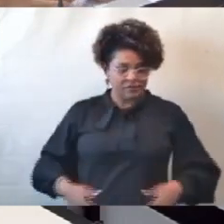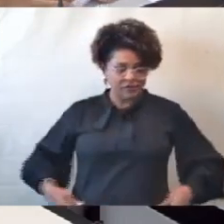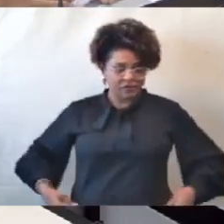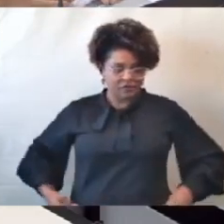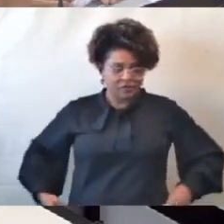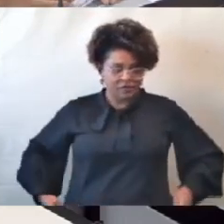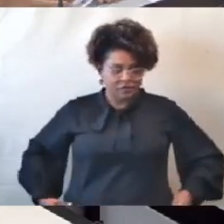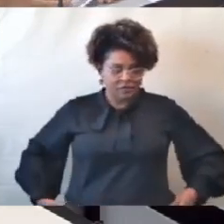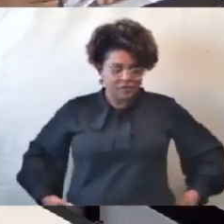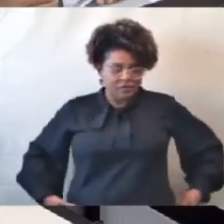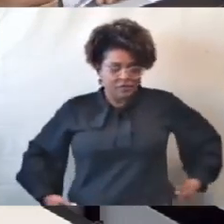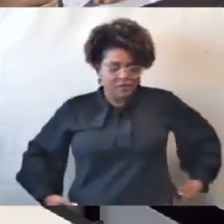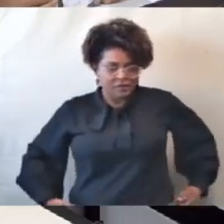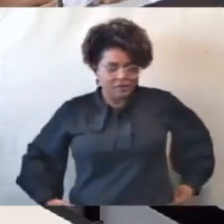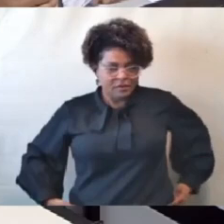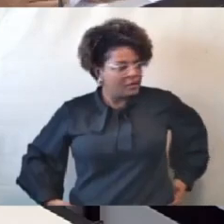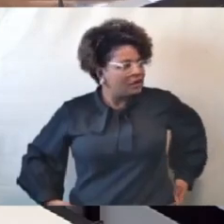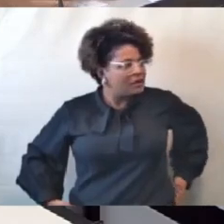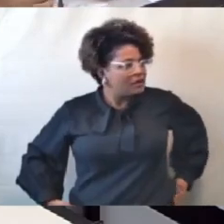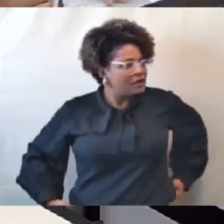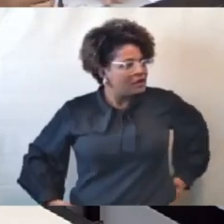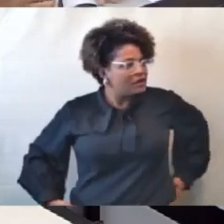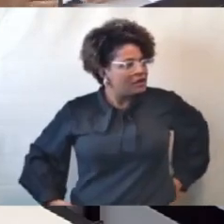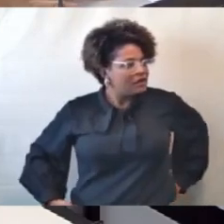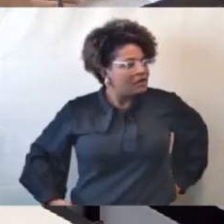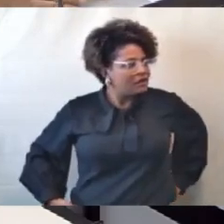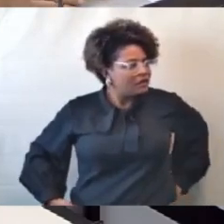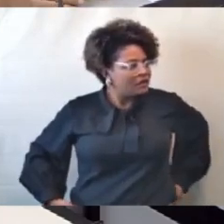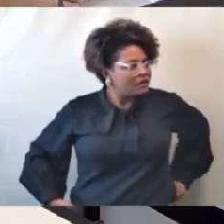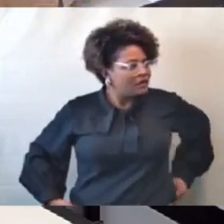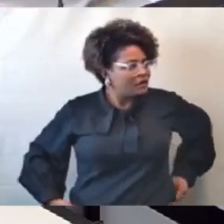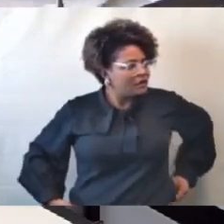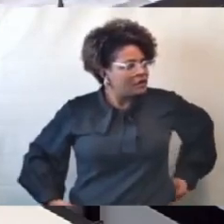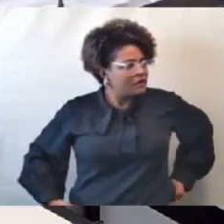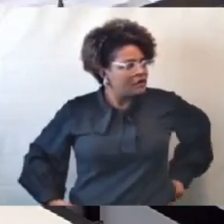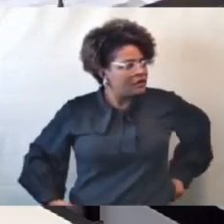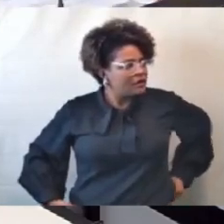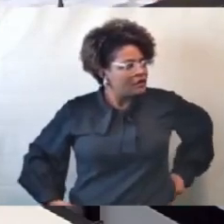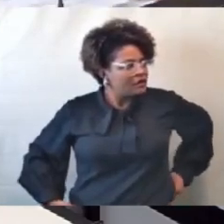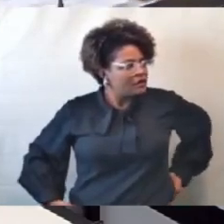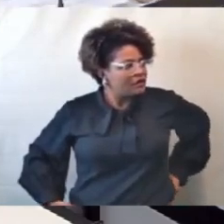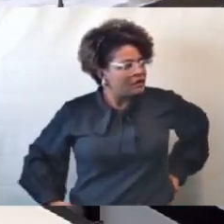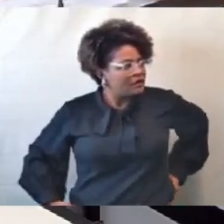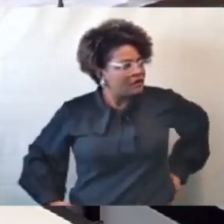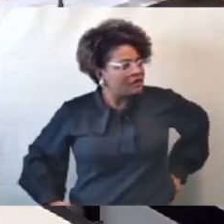Isso, por favor, nós pedimos que o senhor abra a câmara e pode falar.